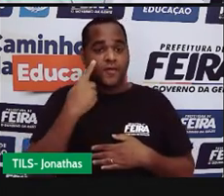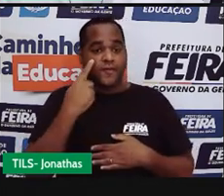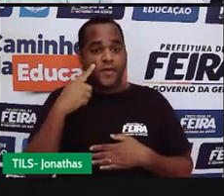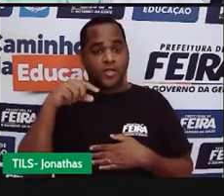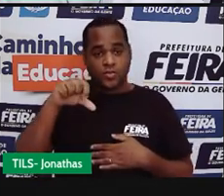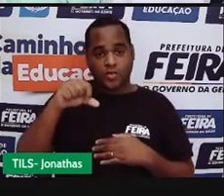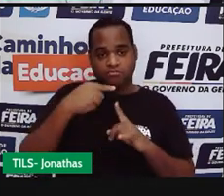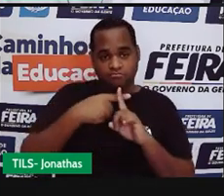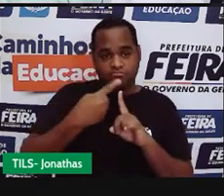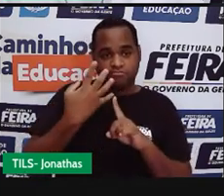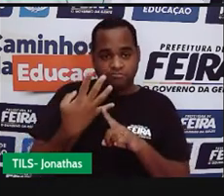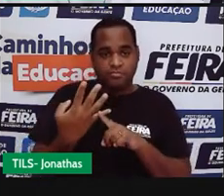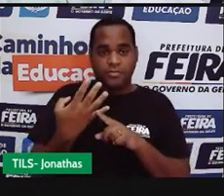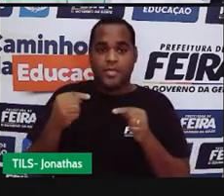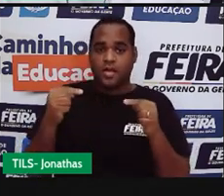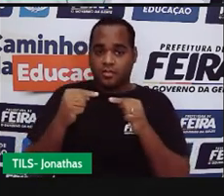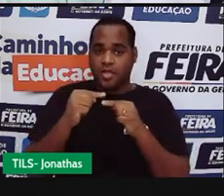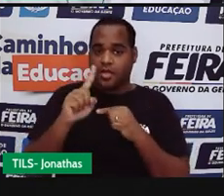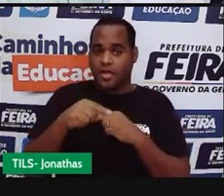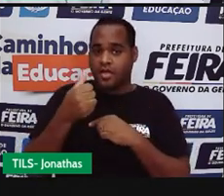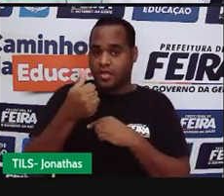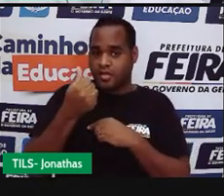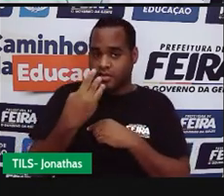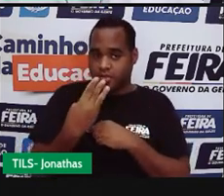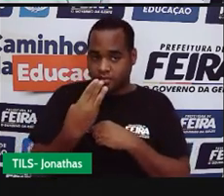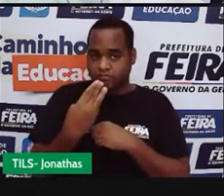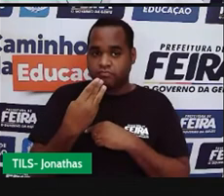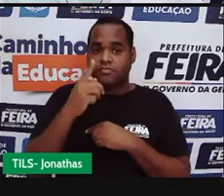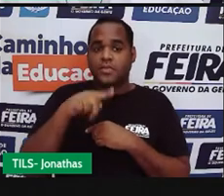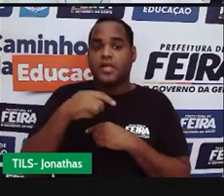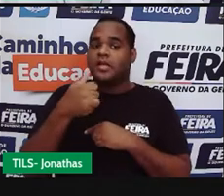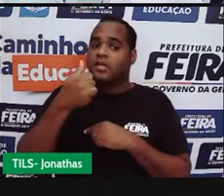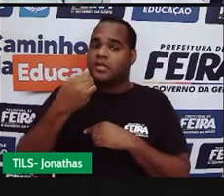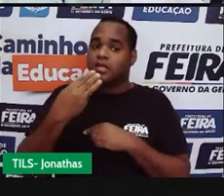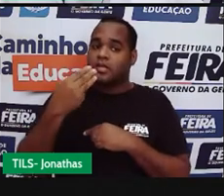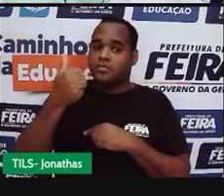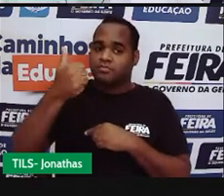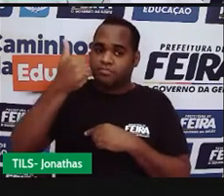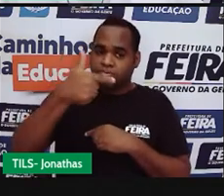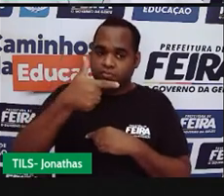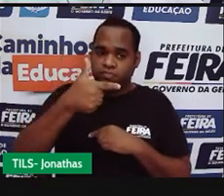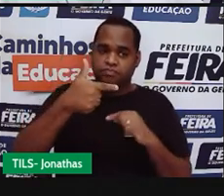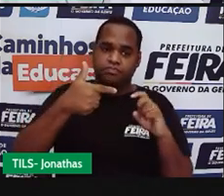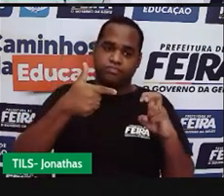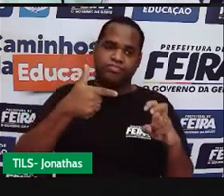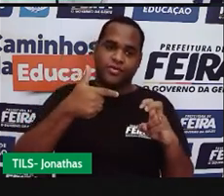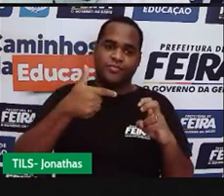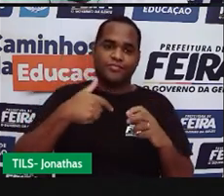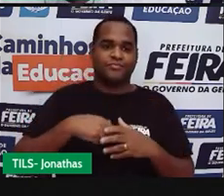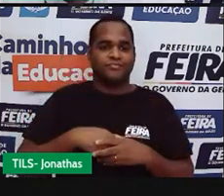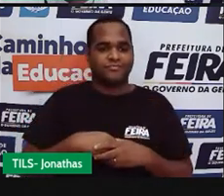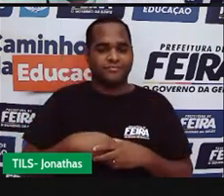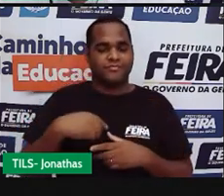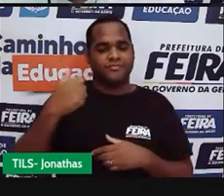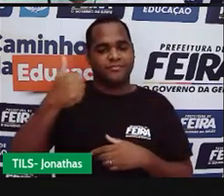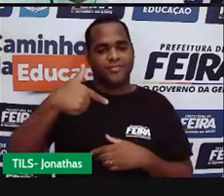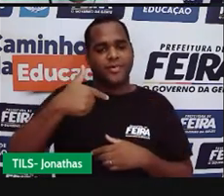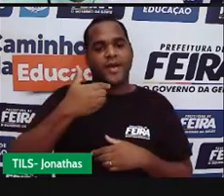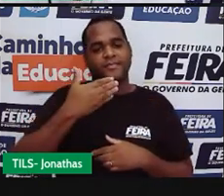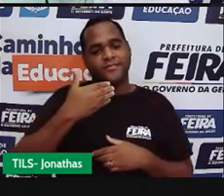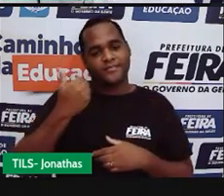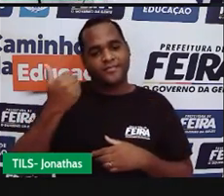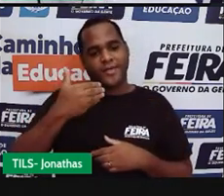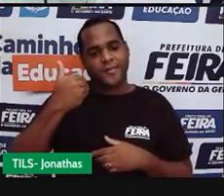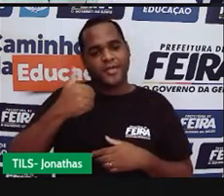mais quatro, dá treze. Treze é maior do que cinco que sobrou. Ó, na continha de mais,